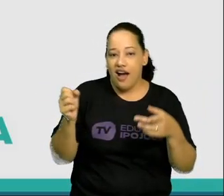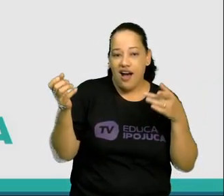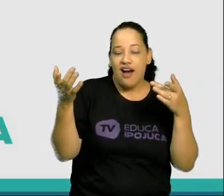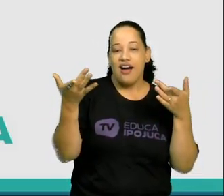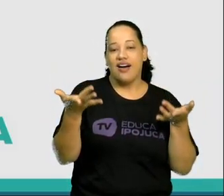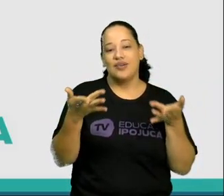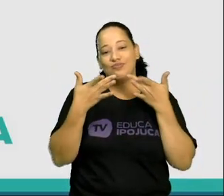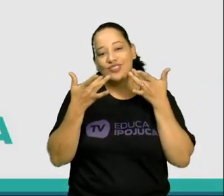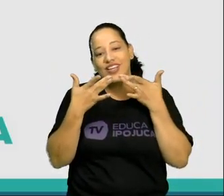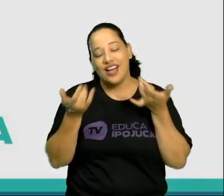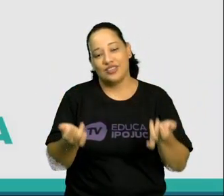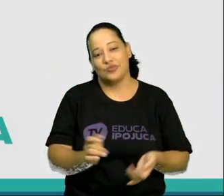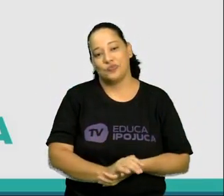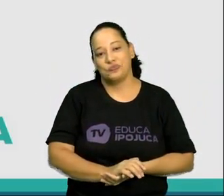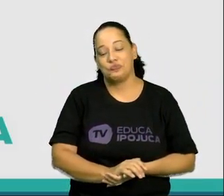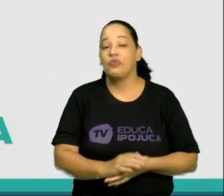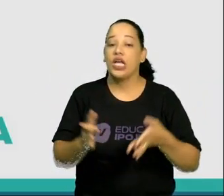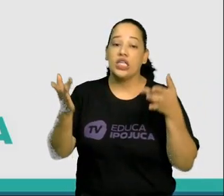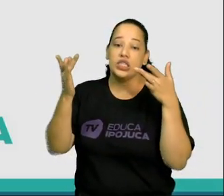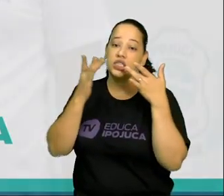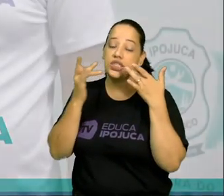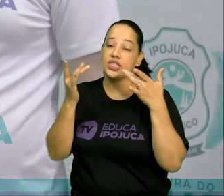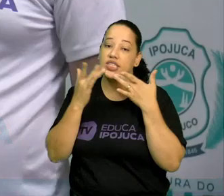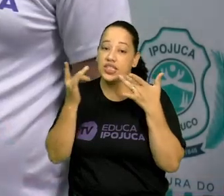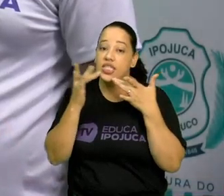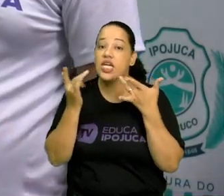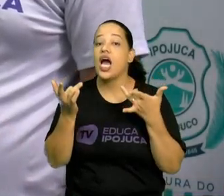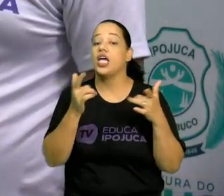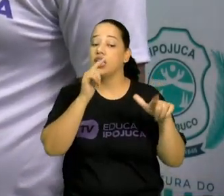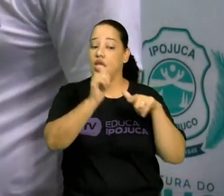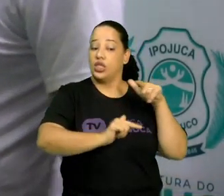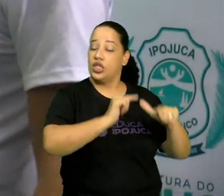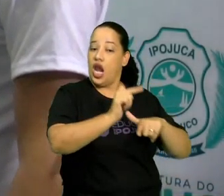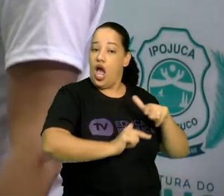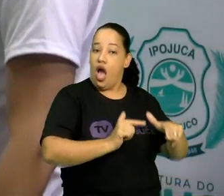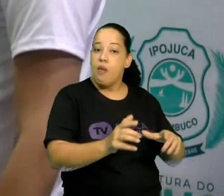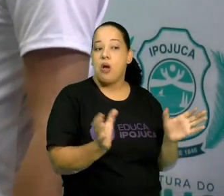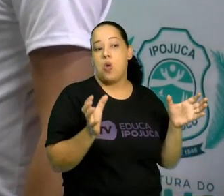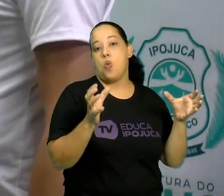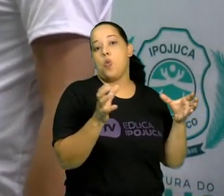Teatro, uma construção coletiva. Vamos lá?